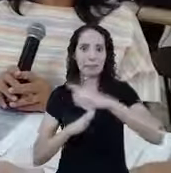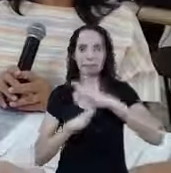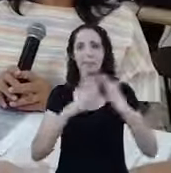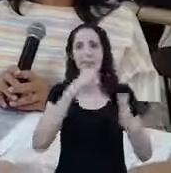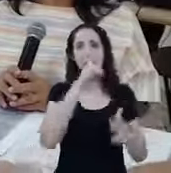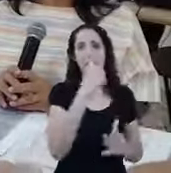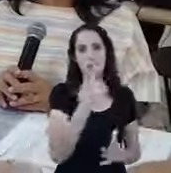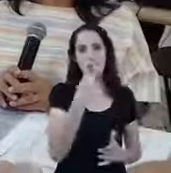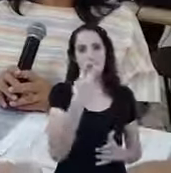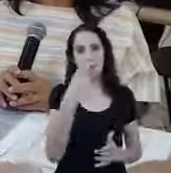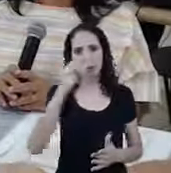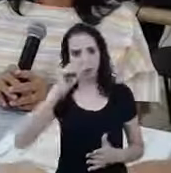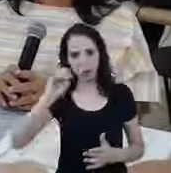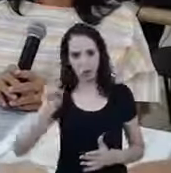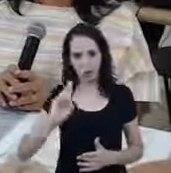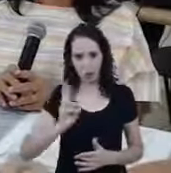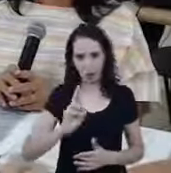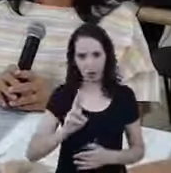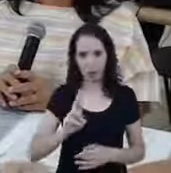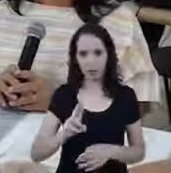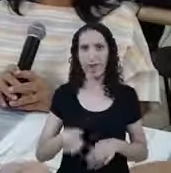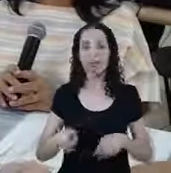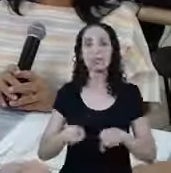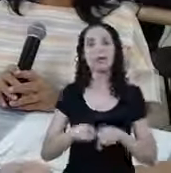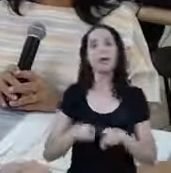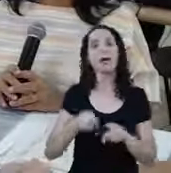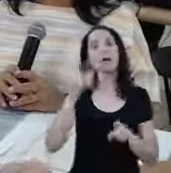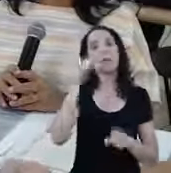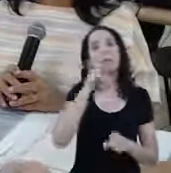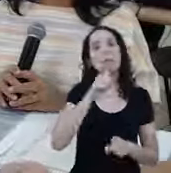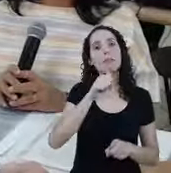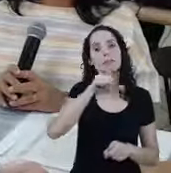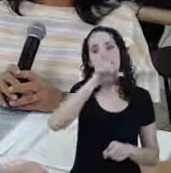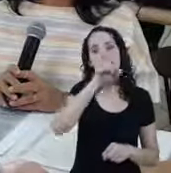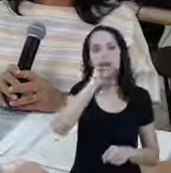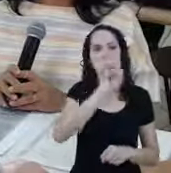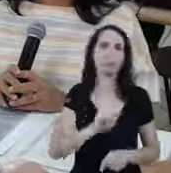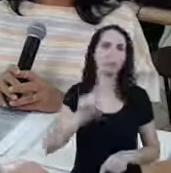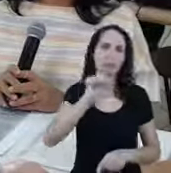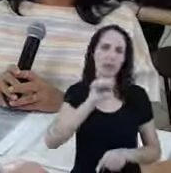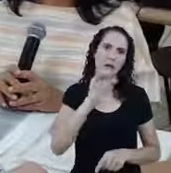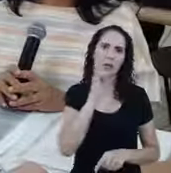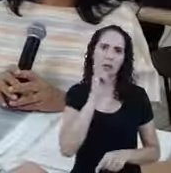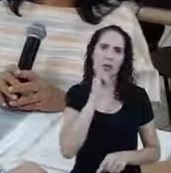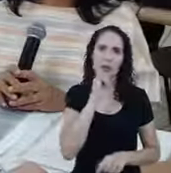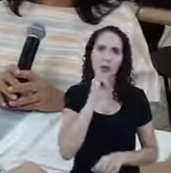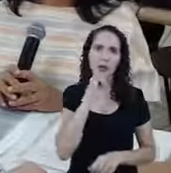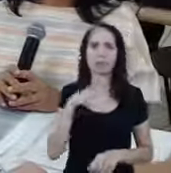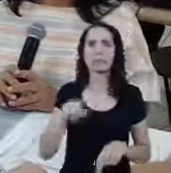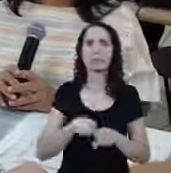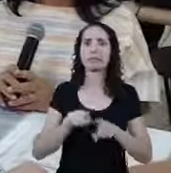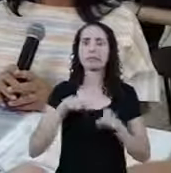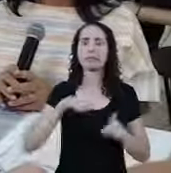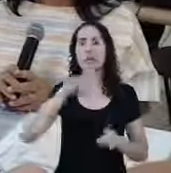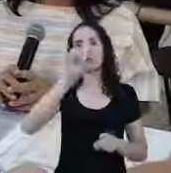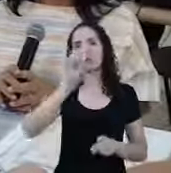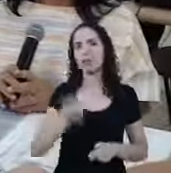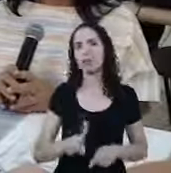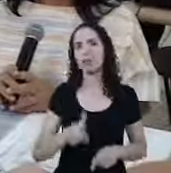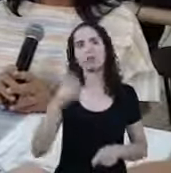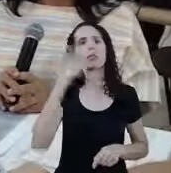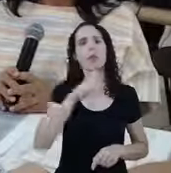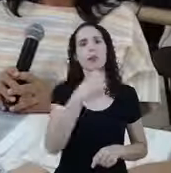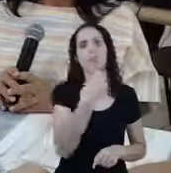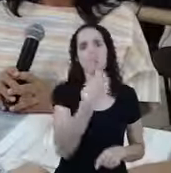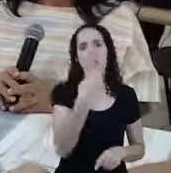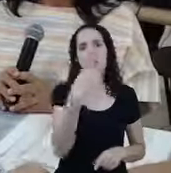a situação Popularmente conhecida Mãe solteira Até o termo vulgar Ela tem o direito De receber os 1.200 reais